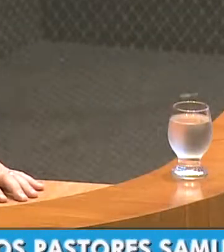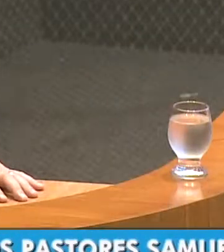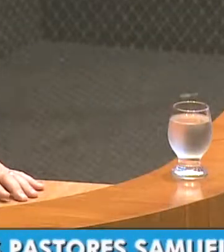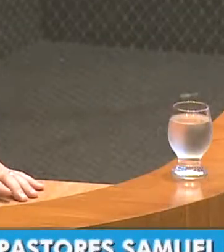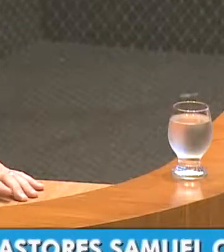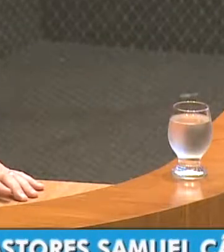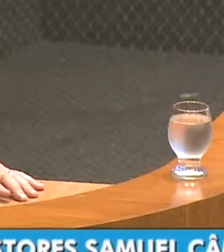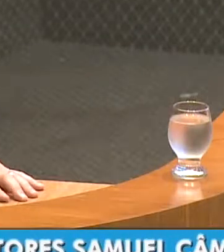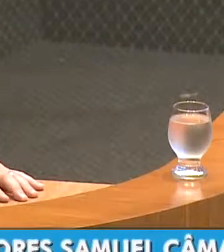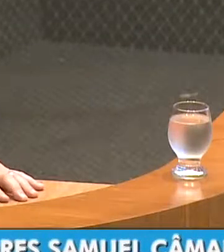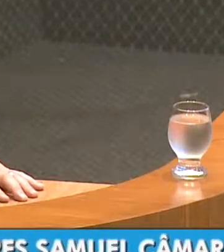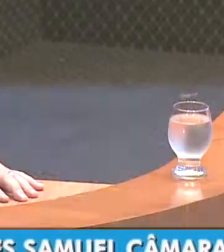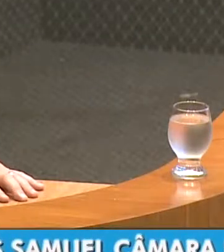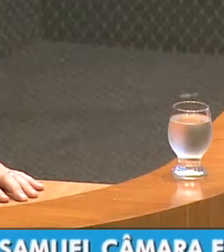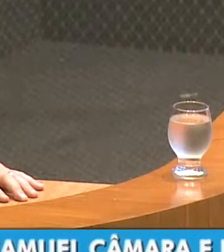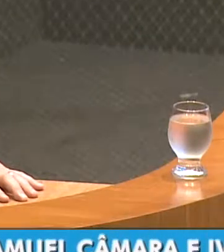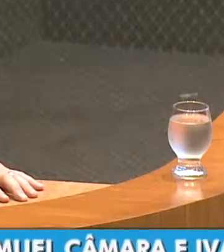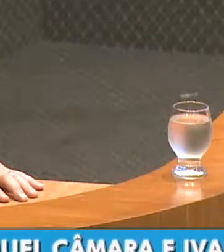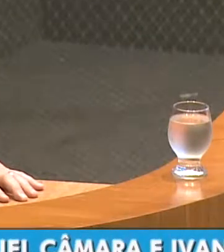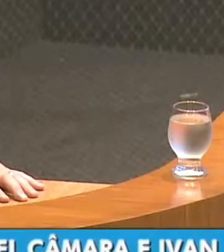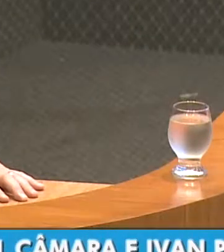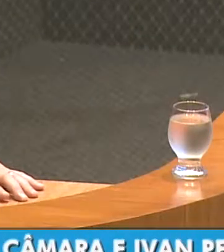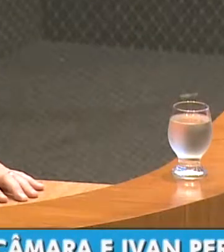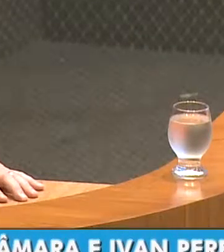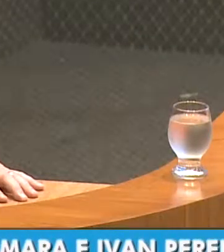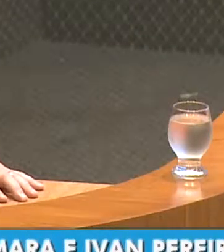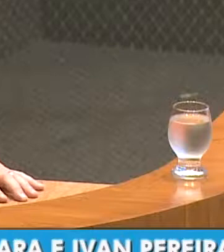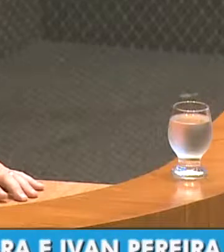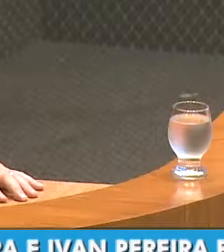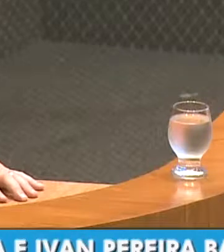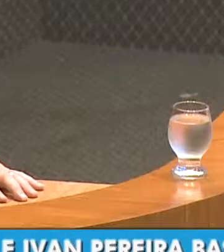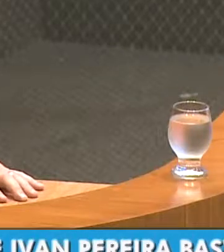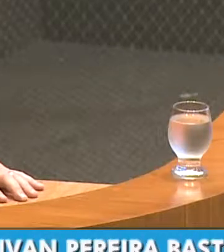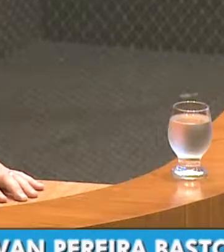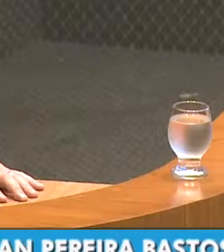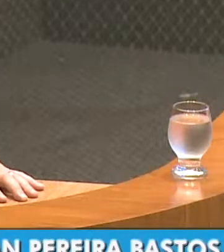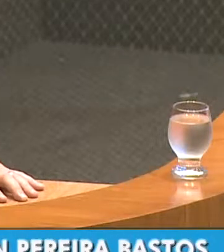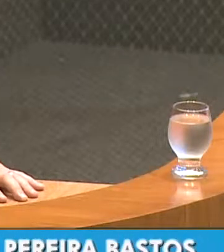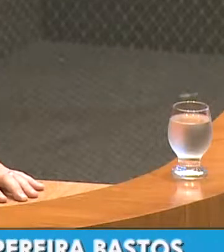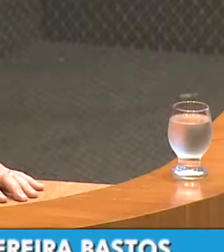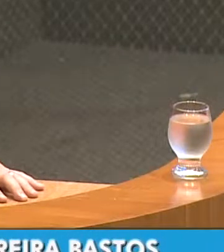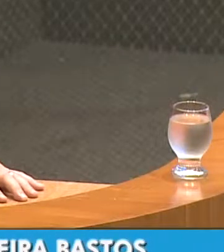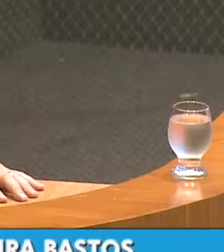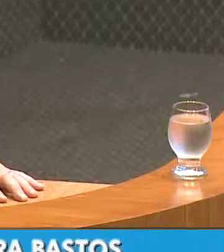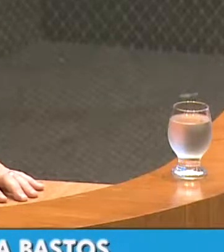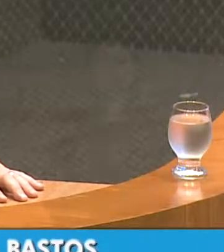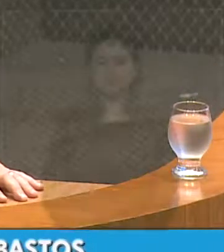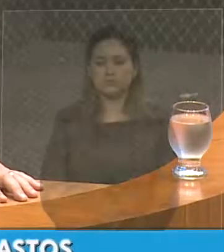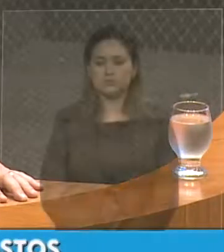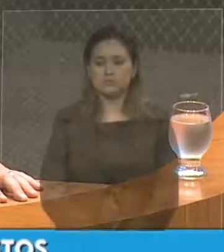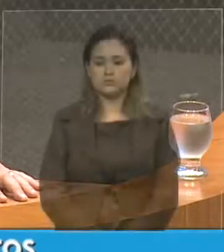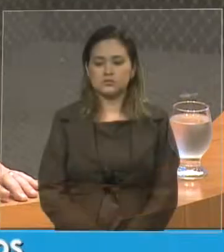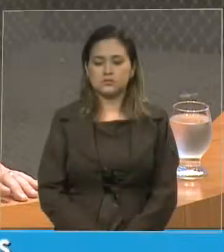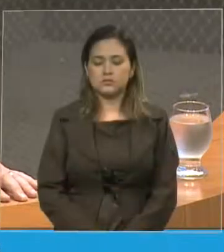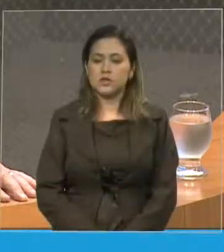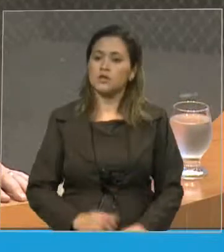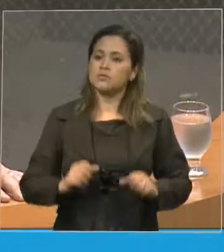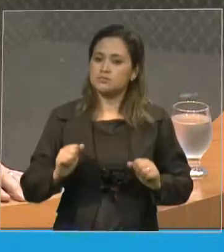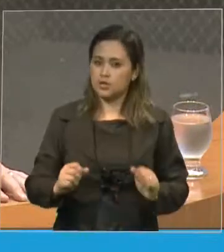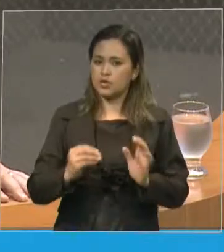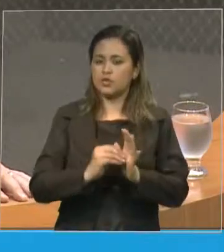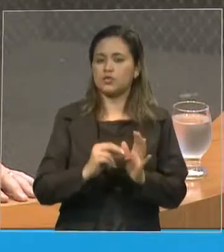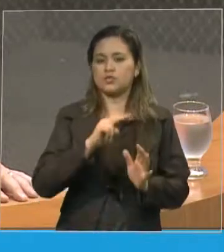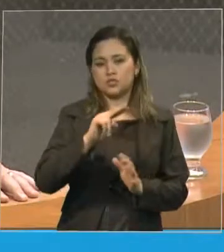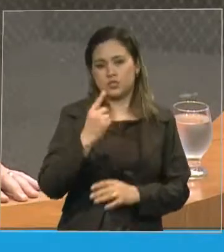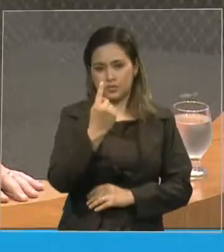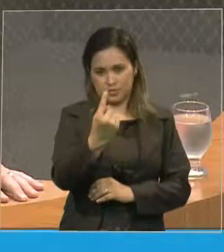ele, a minha pastora também. A homenagem é possível colocar o nome de uma pessoa, mas a Bíblia diz que